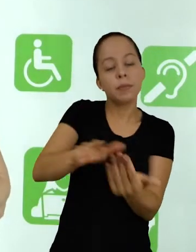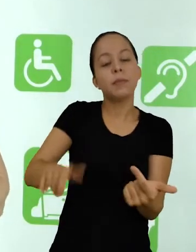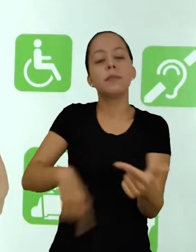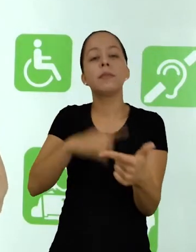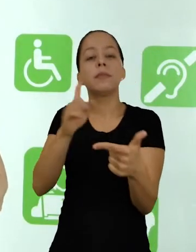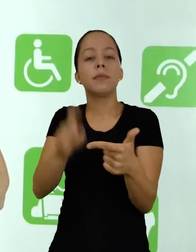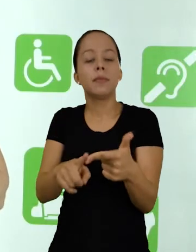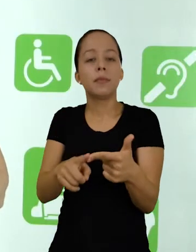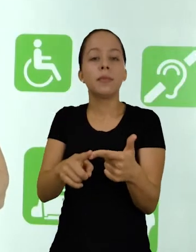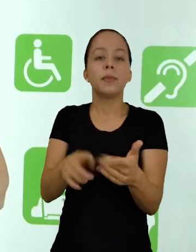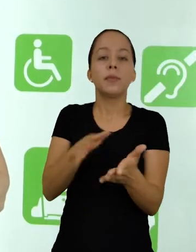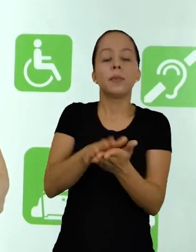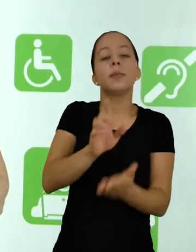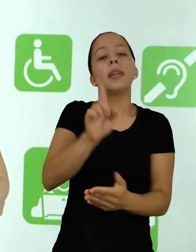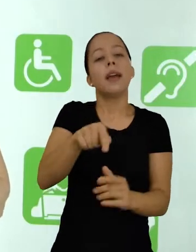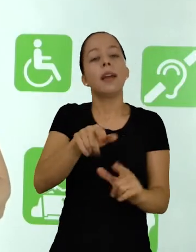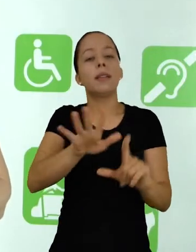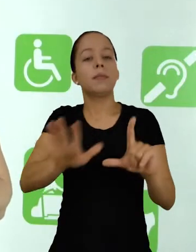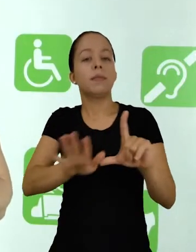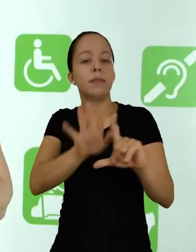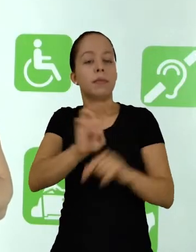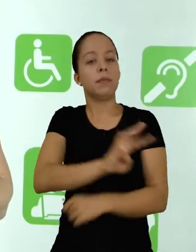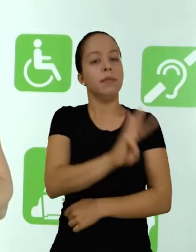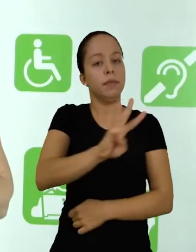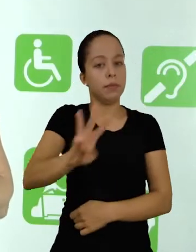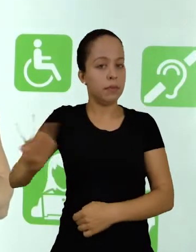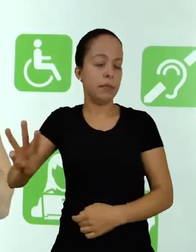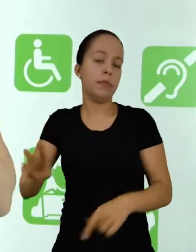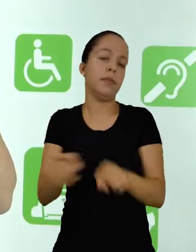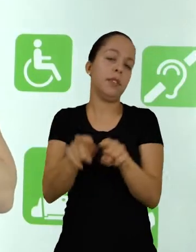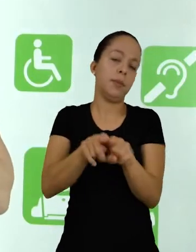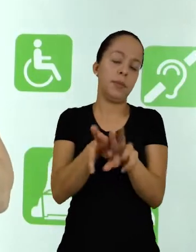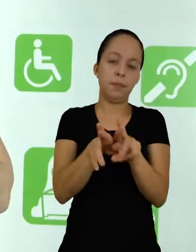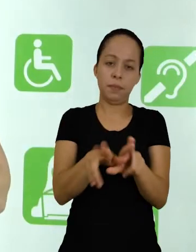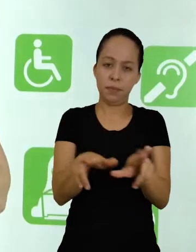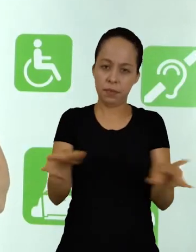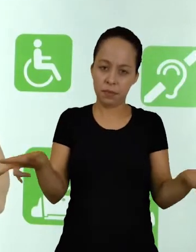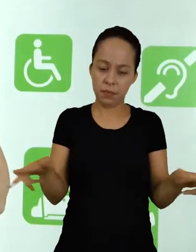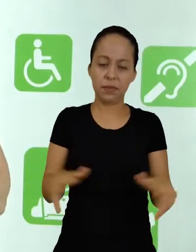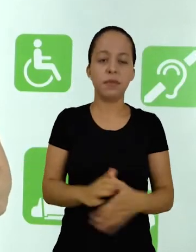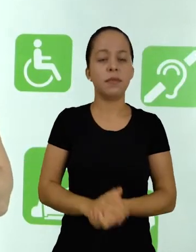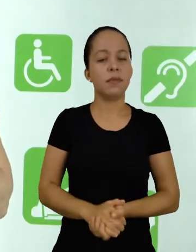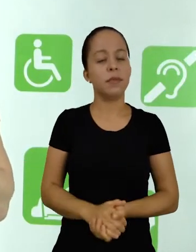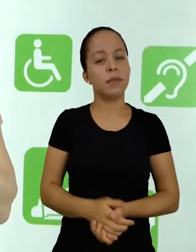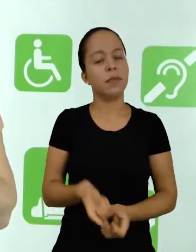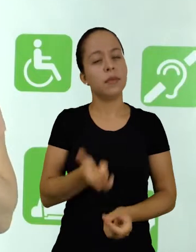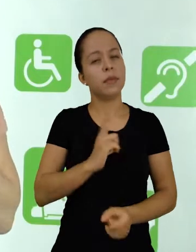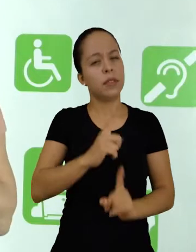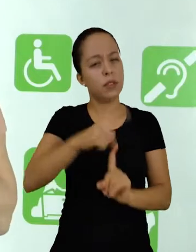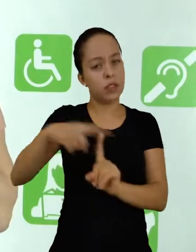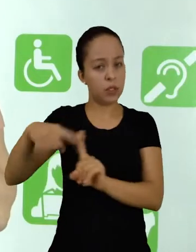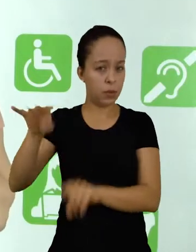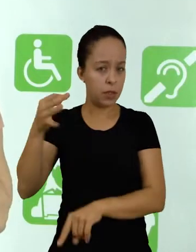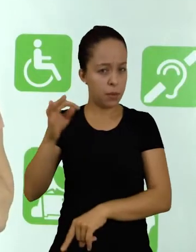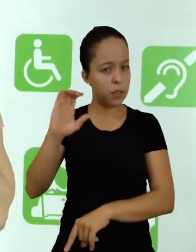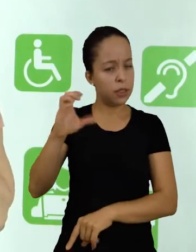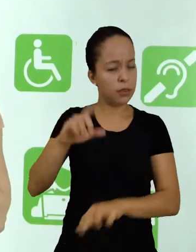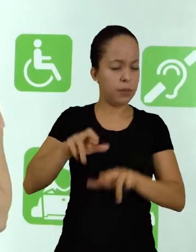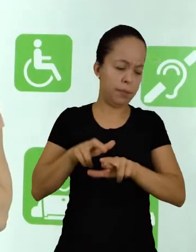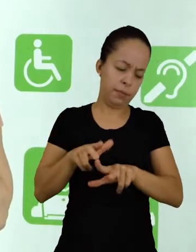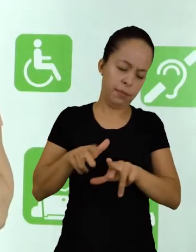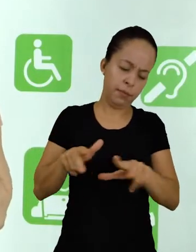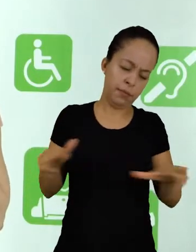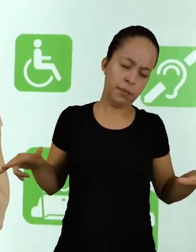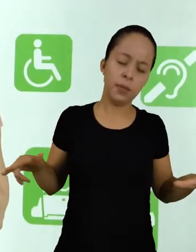comunicações, a multimídia virtual e vários outros. Existem vários tipos de trabalhos